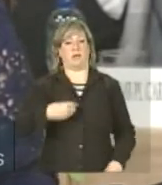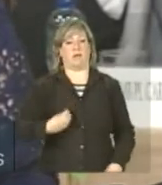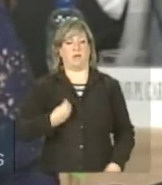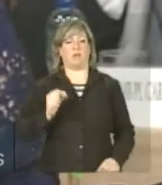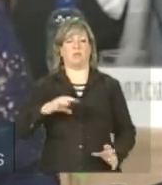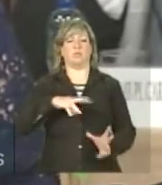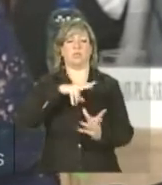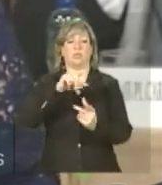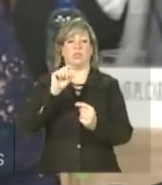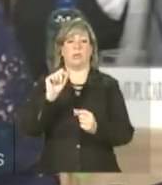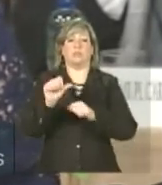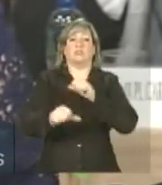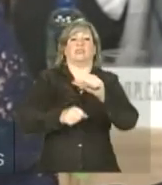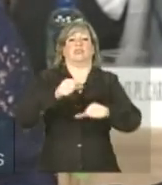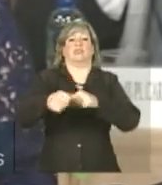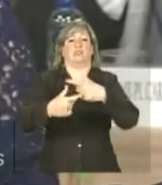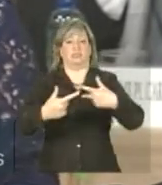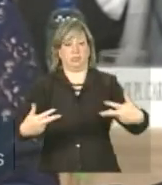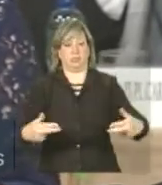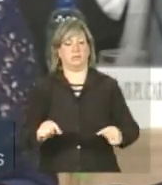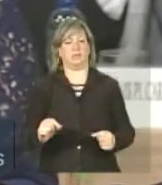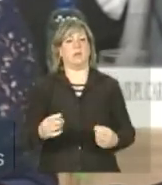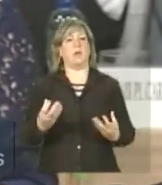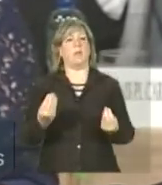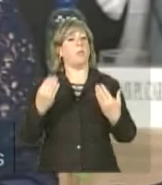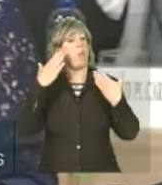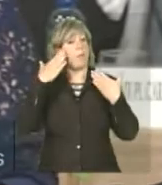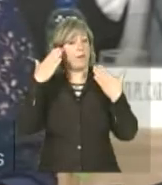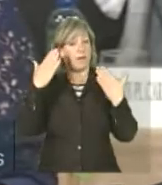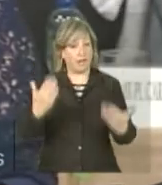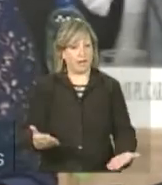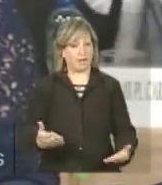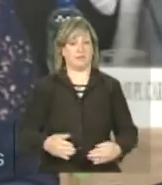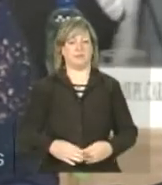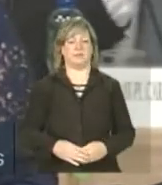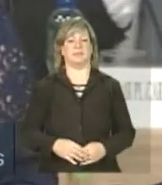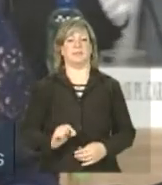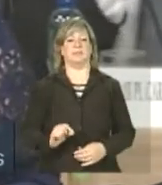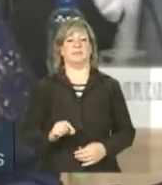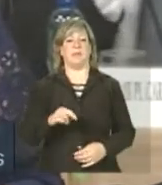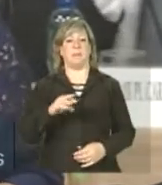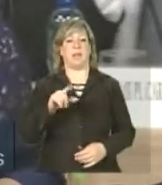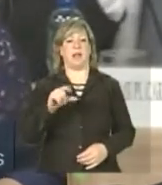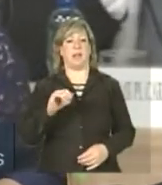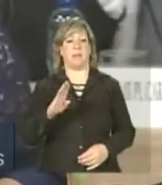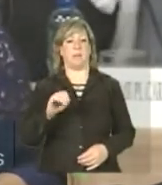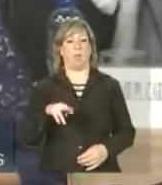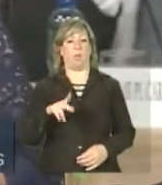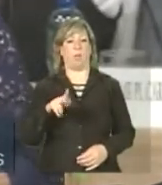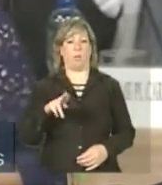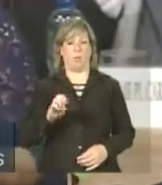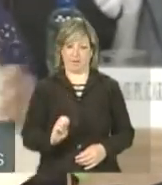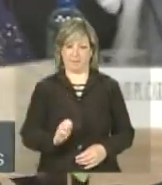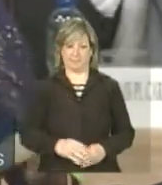um mundo em transformação. Muito obrigada. Mali-Bonguê.